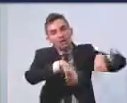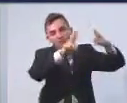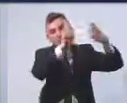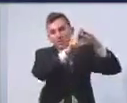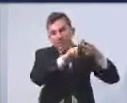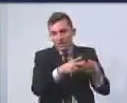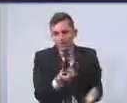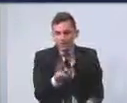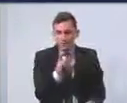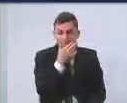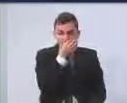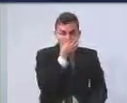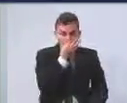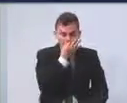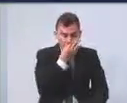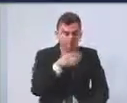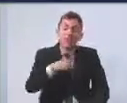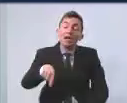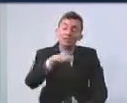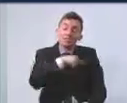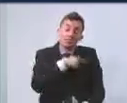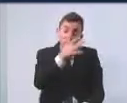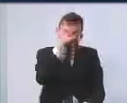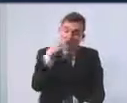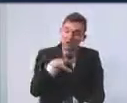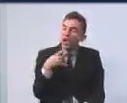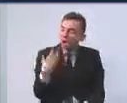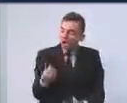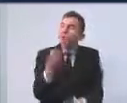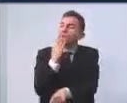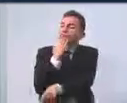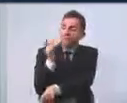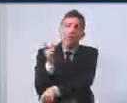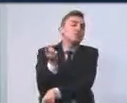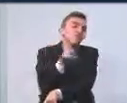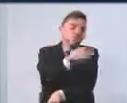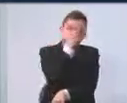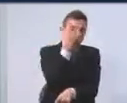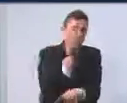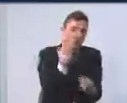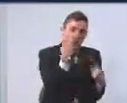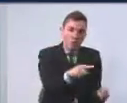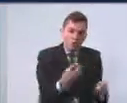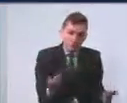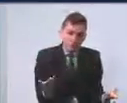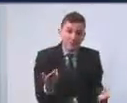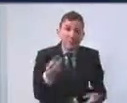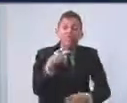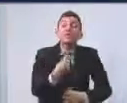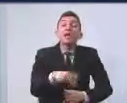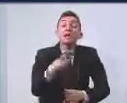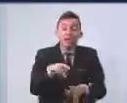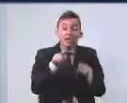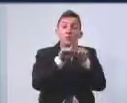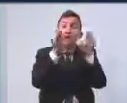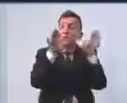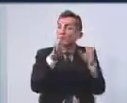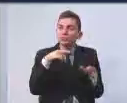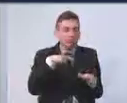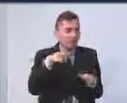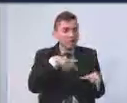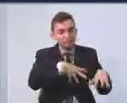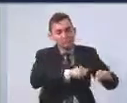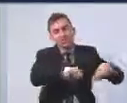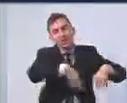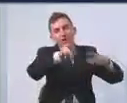A gente tem posições favoráveis e posições contrárias. Na cidade de Guarulhos, não se tem internação compulsória.